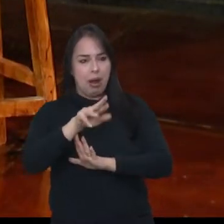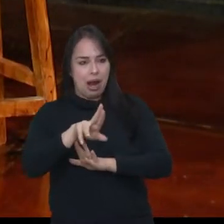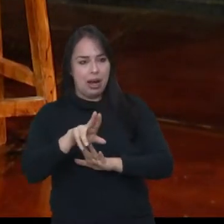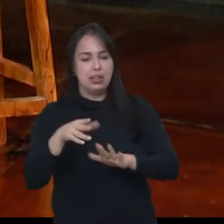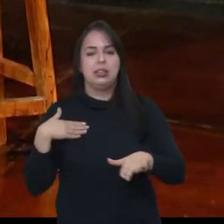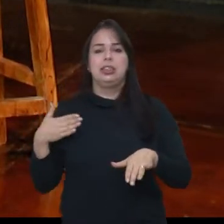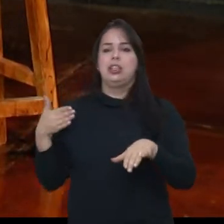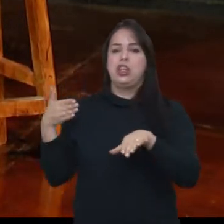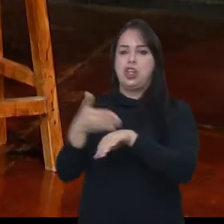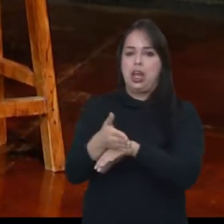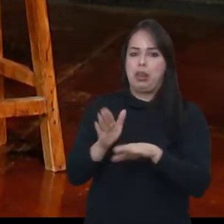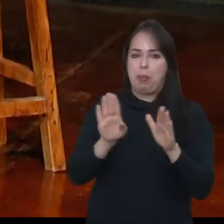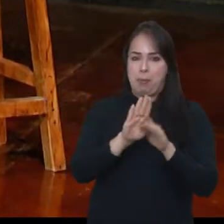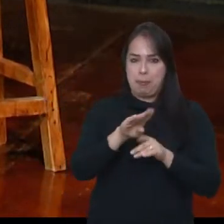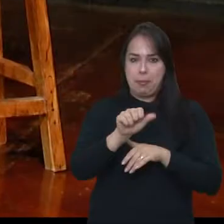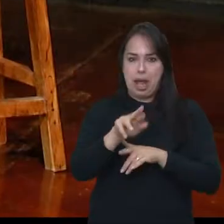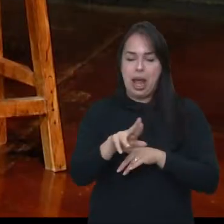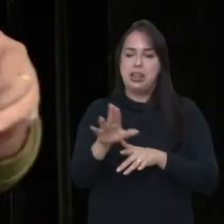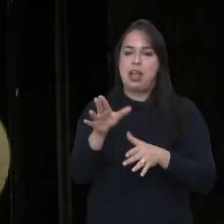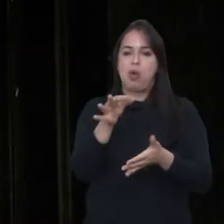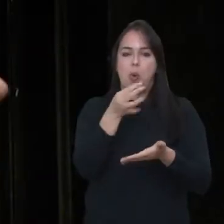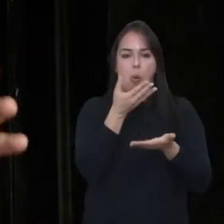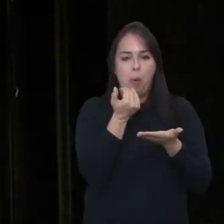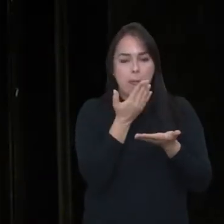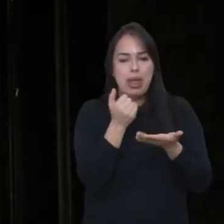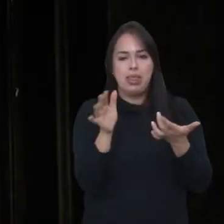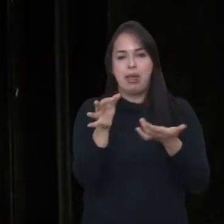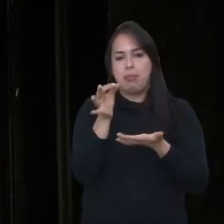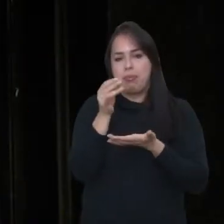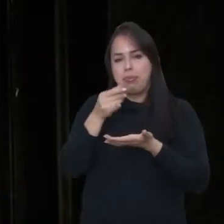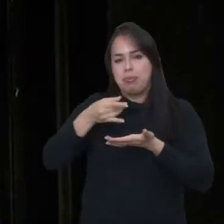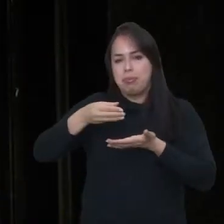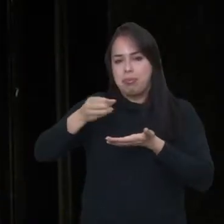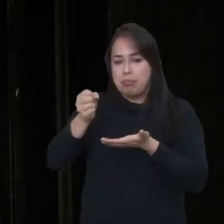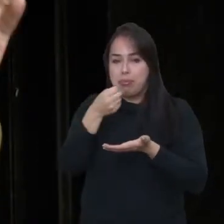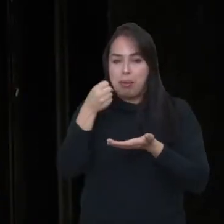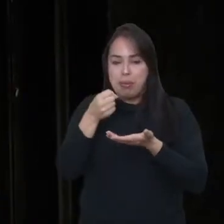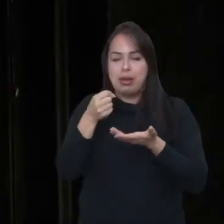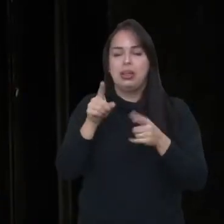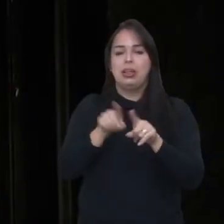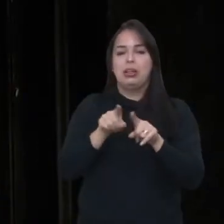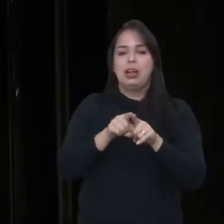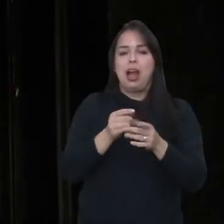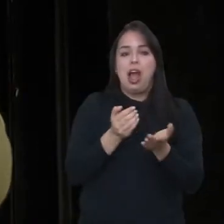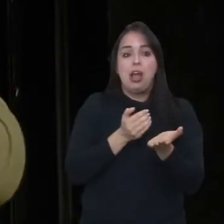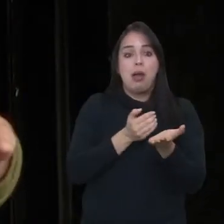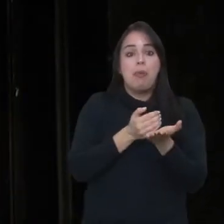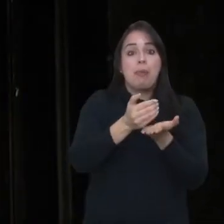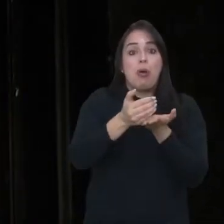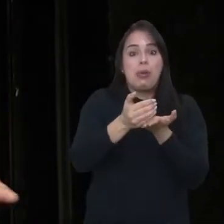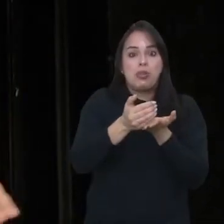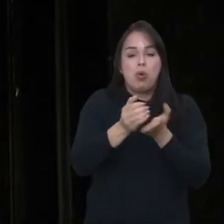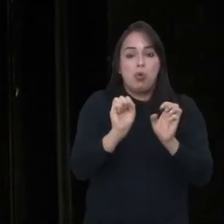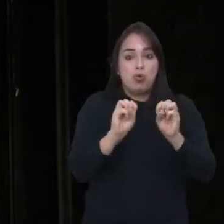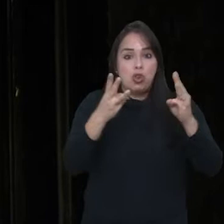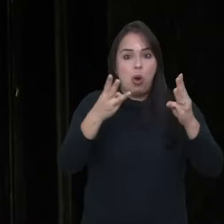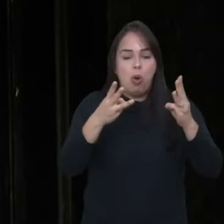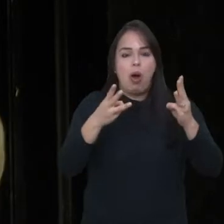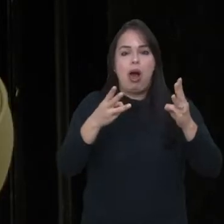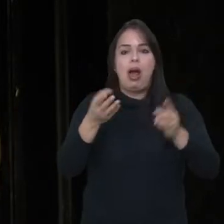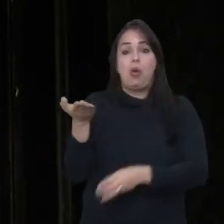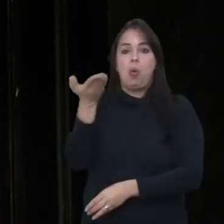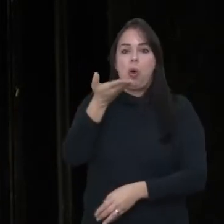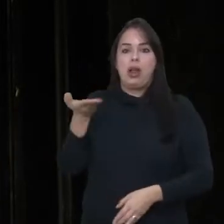chega no bar, você tem lá, né, a comida, a bebida que você quer fazer, comer antes, começou o show, os garçons até param de passar, assim,